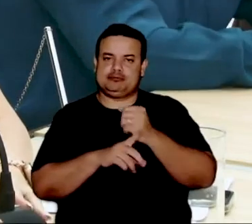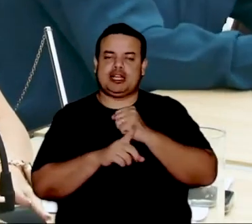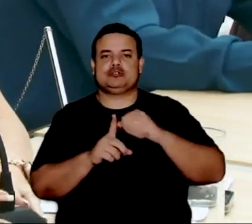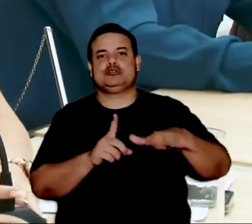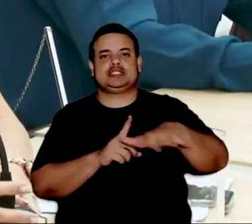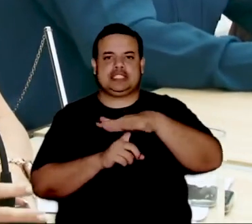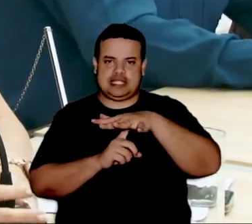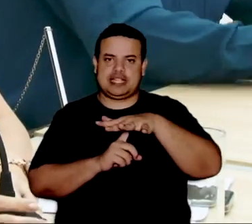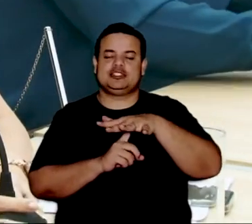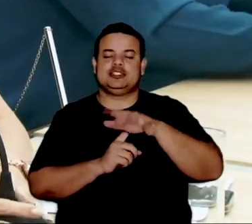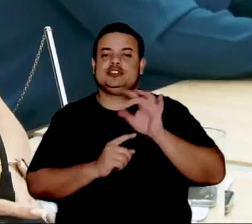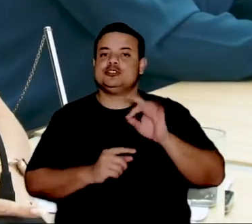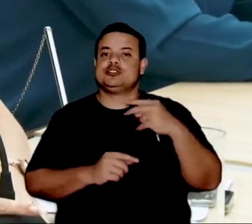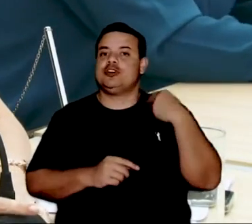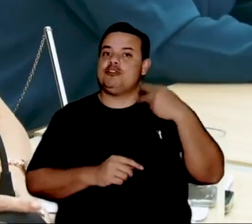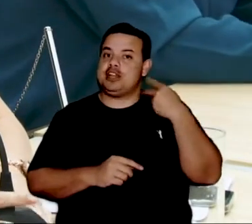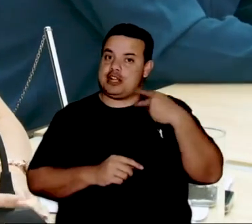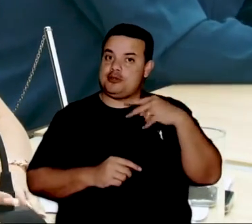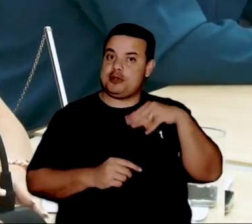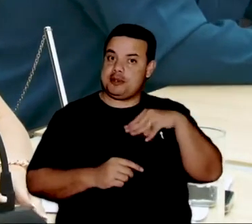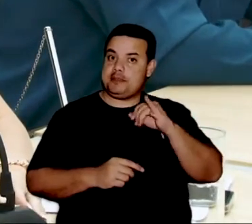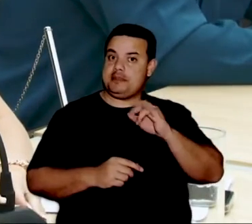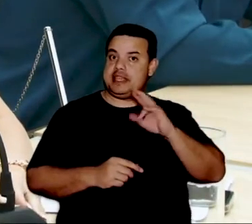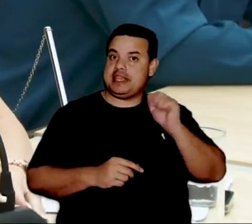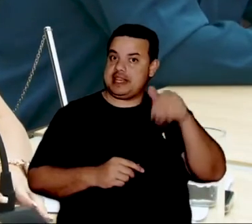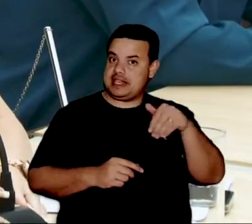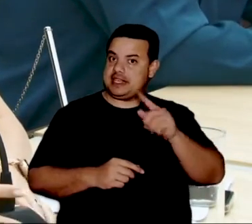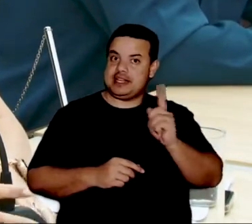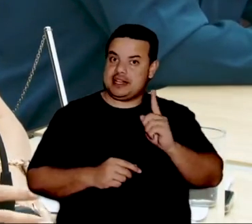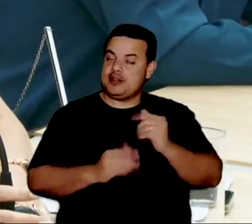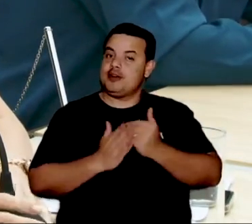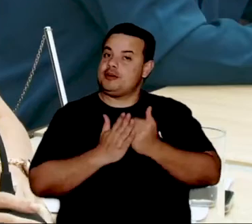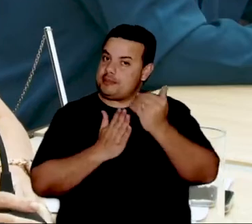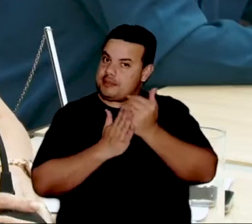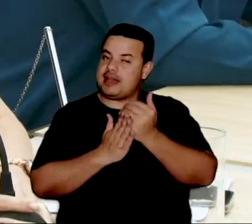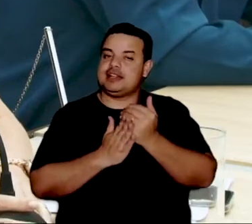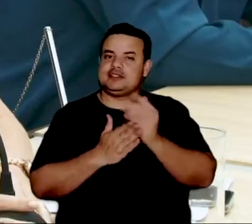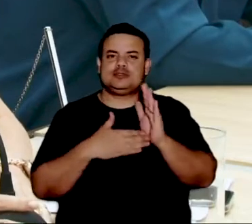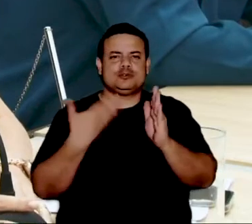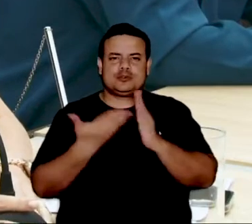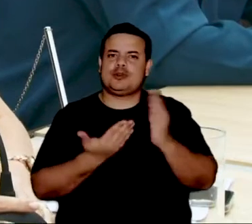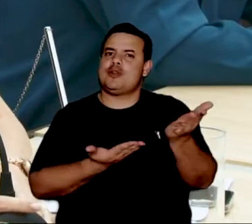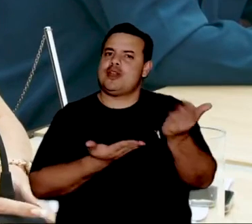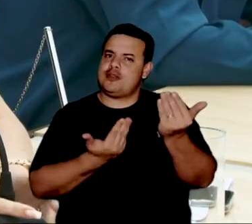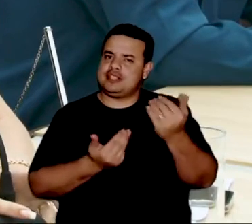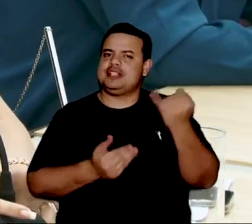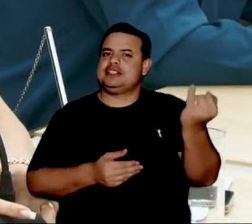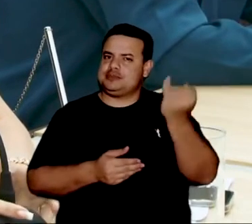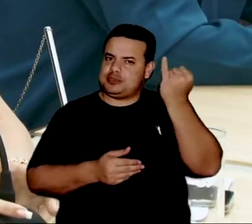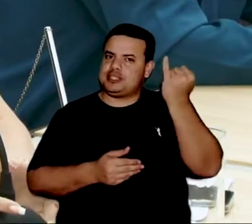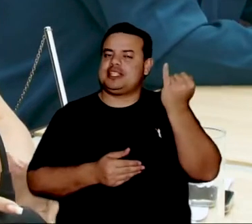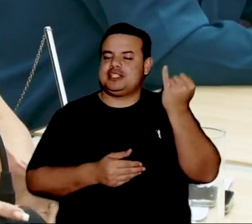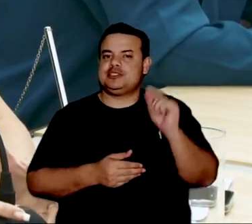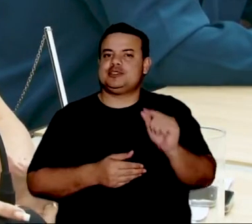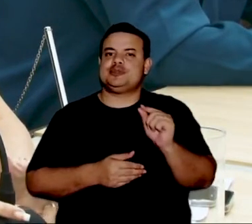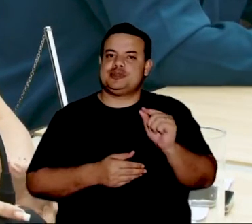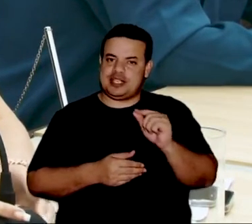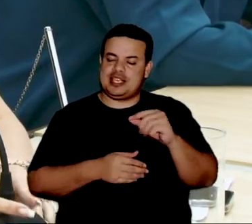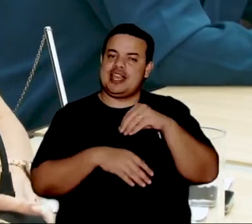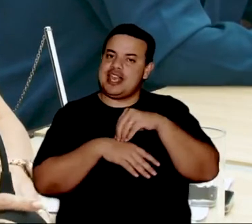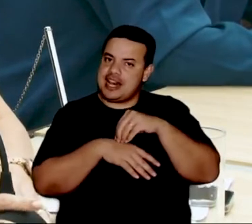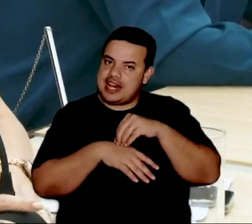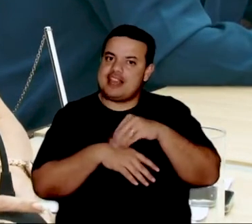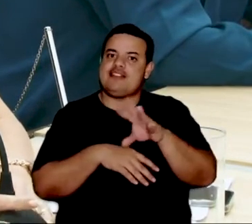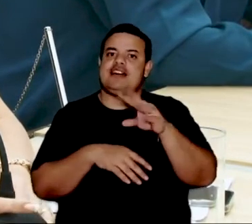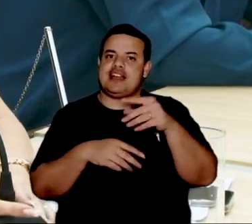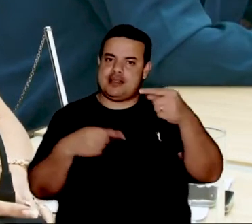dos vereadores Mirim, mas também de todos os adolescentes, como seria importante levar a política para dentro das